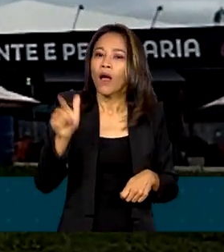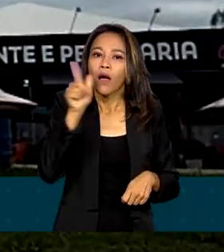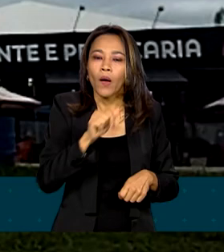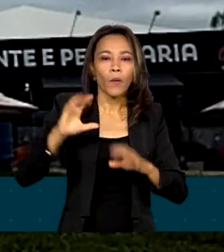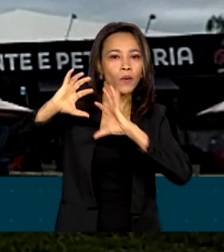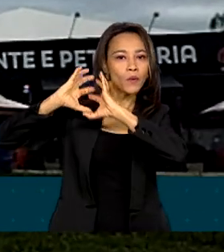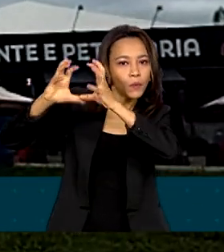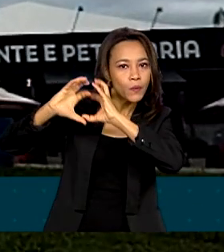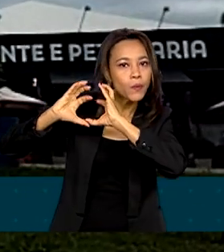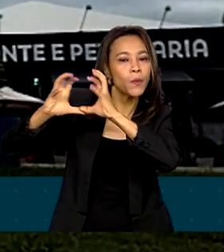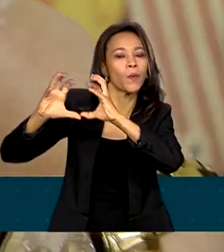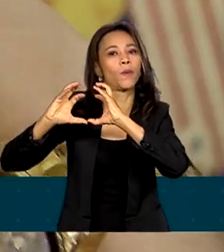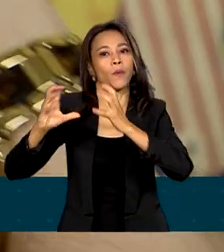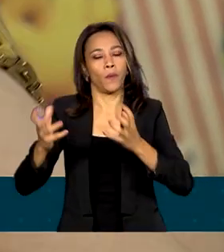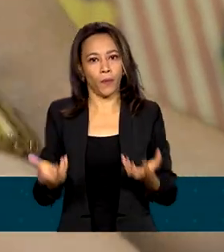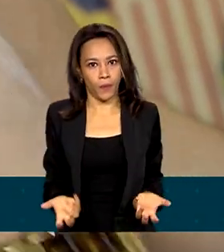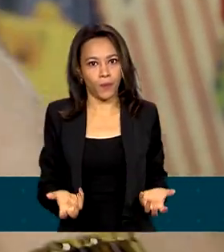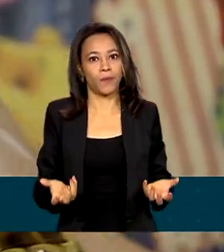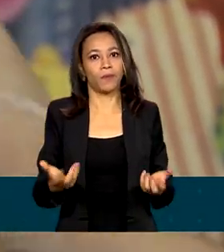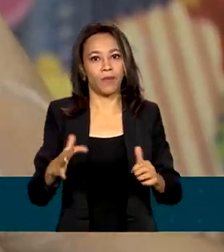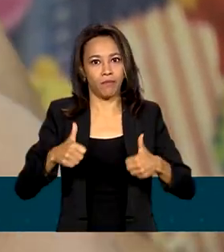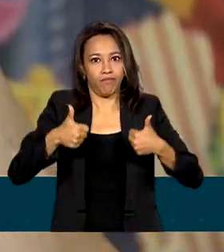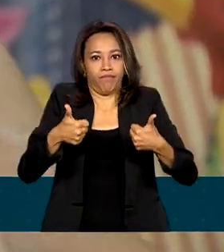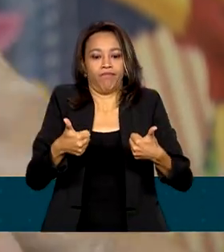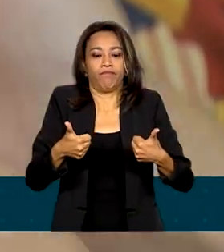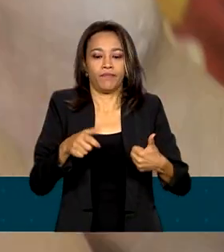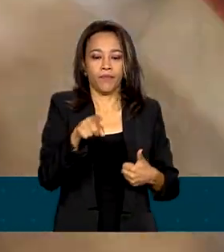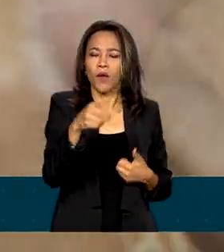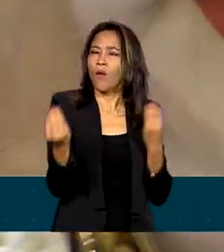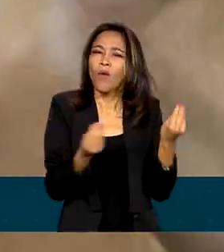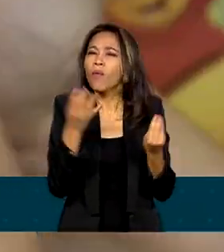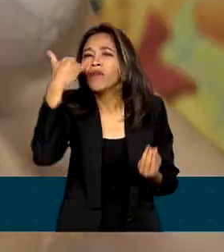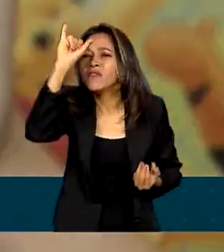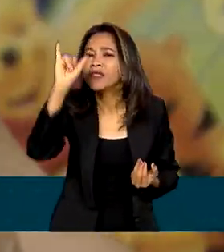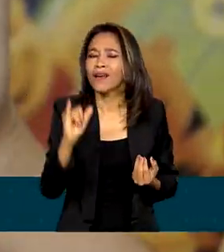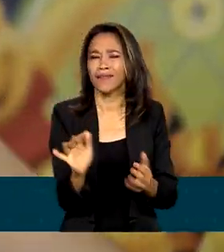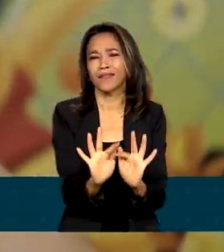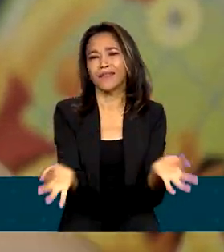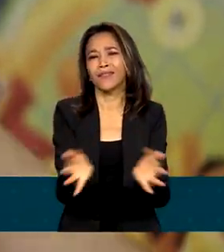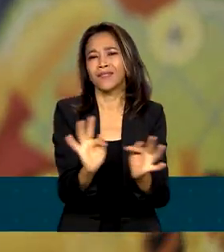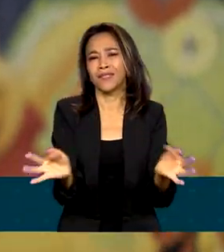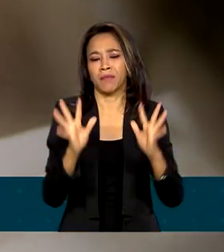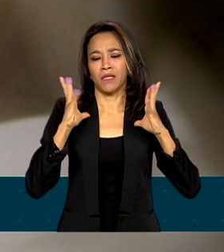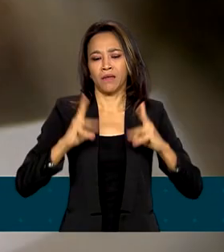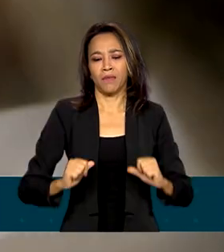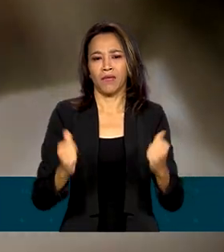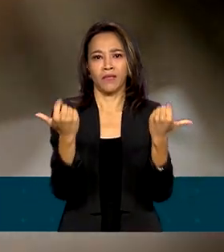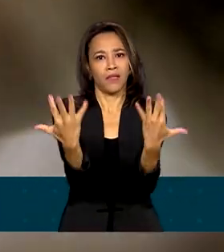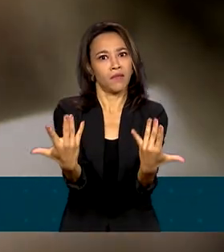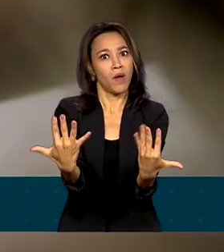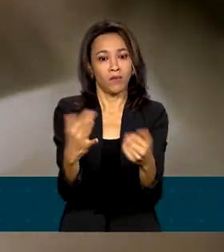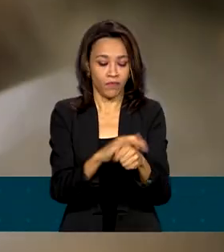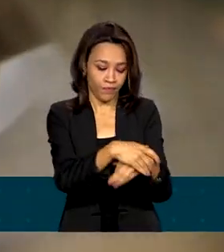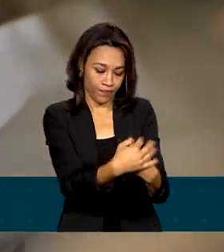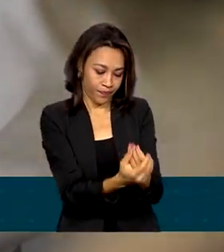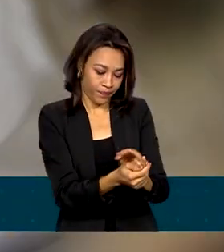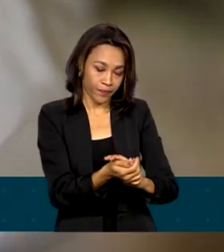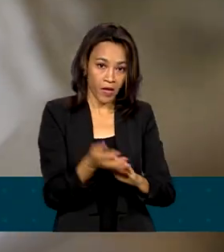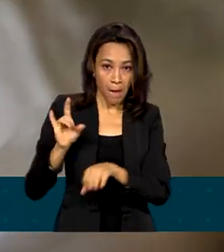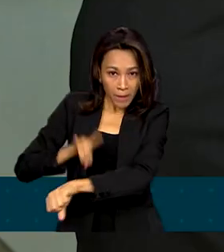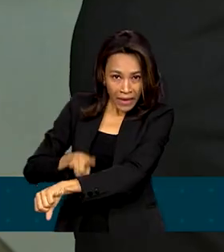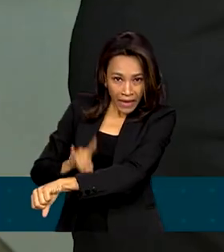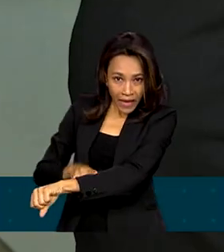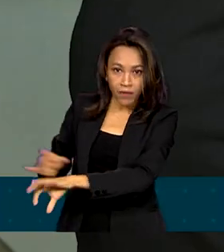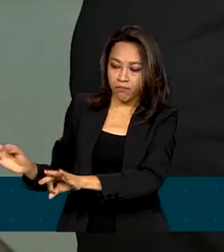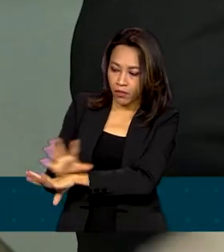deitorese. A prevenção começa com cuidados básicos na higiene, como lavar as mãos depois de usar o